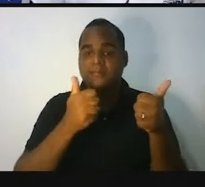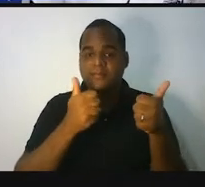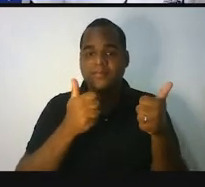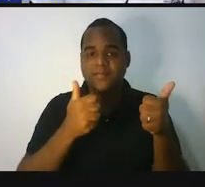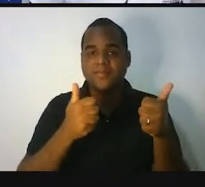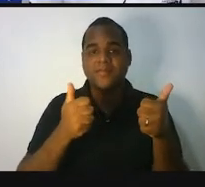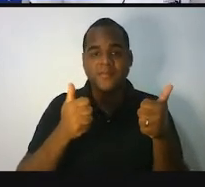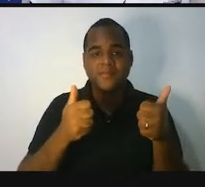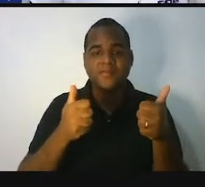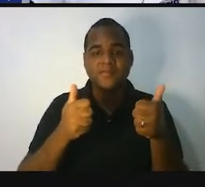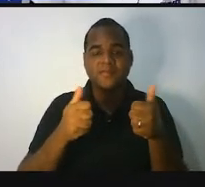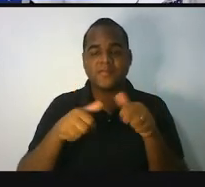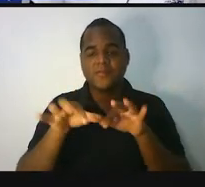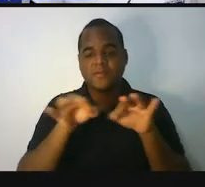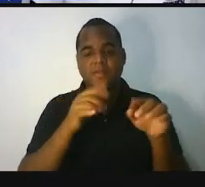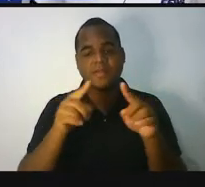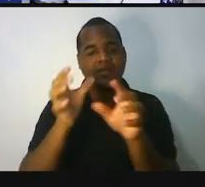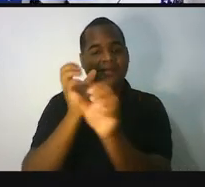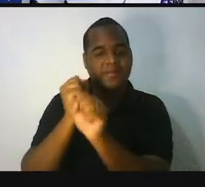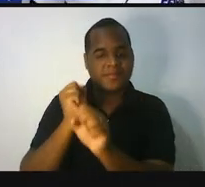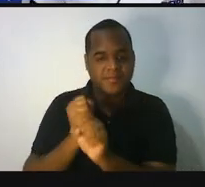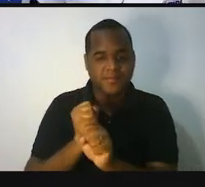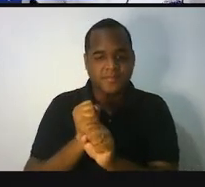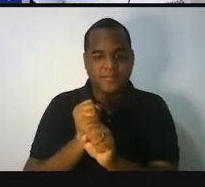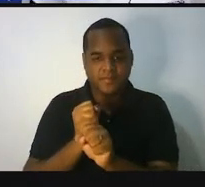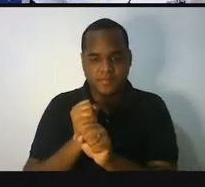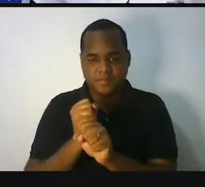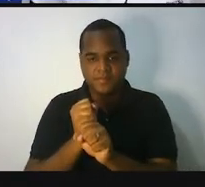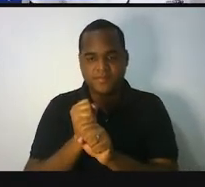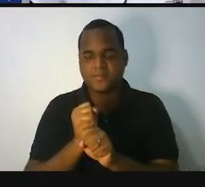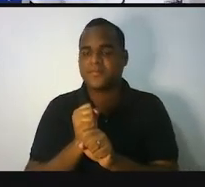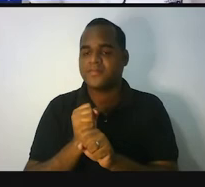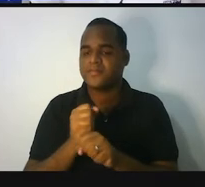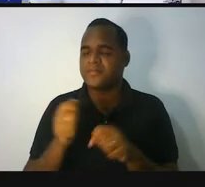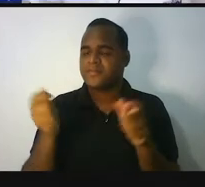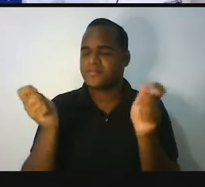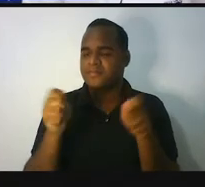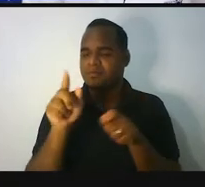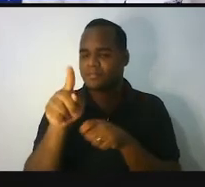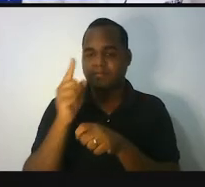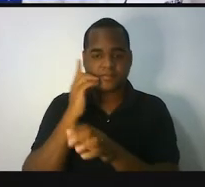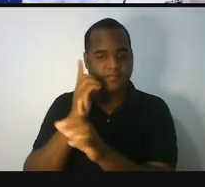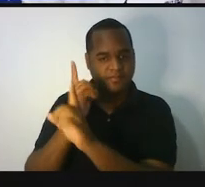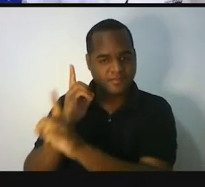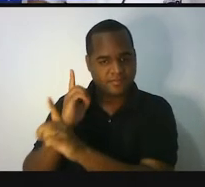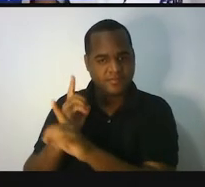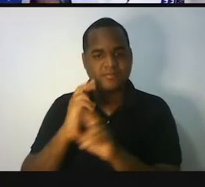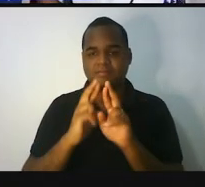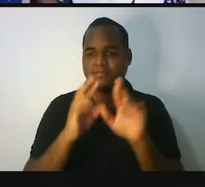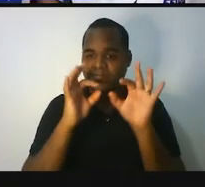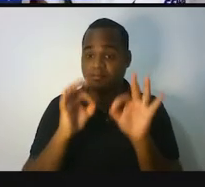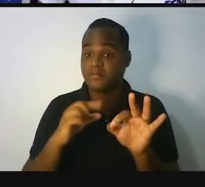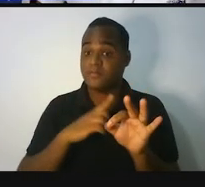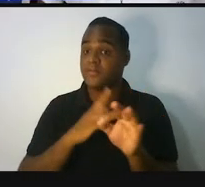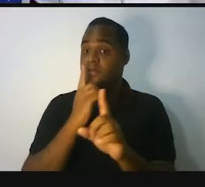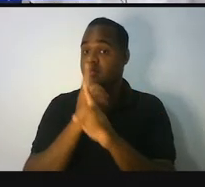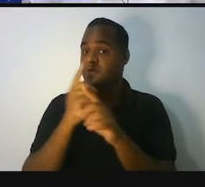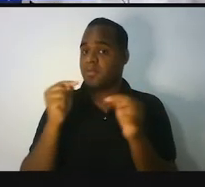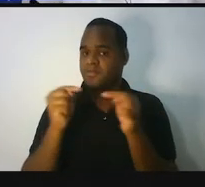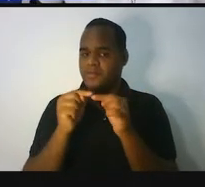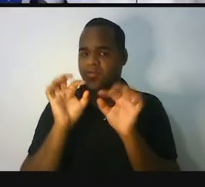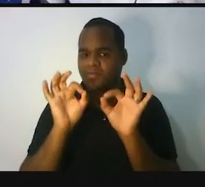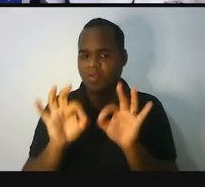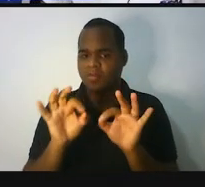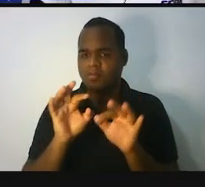fazer os seus cálculos e encontrar a resposta para essa pergunta aí. Mas, não só